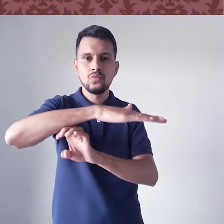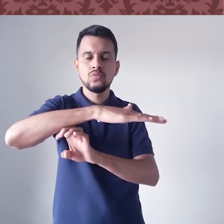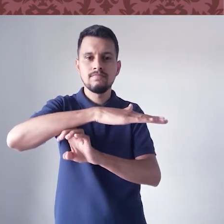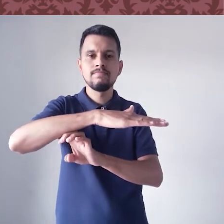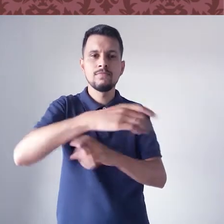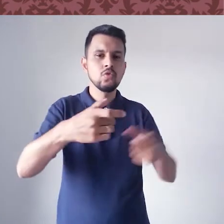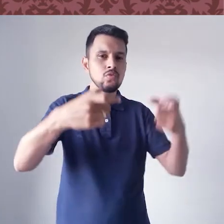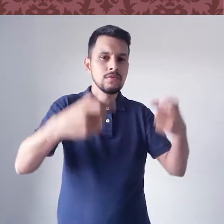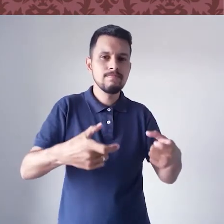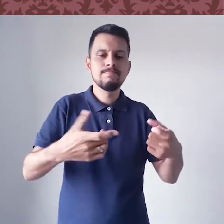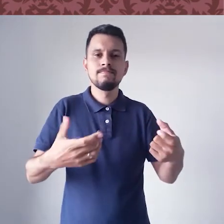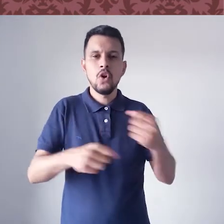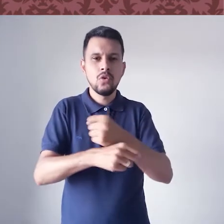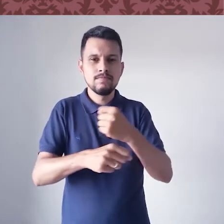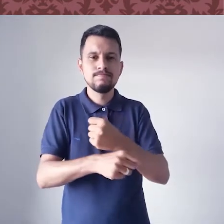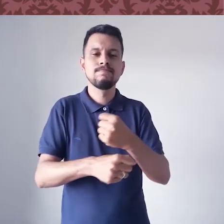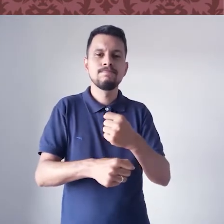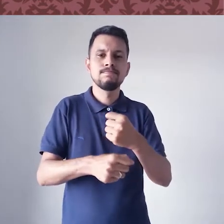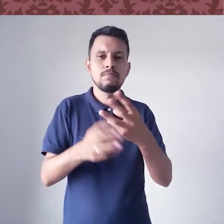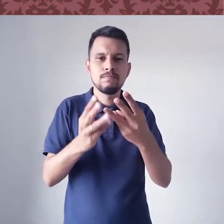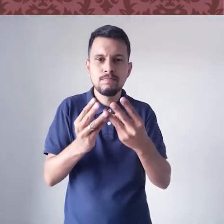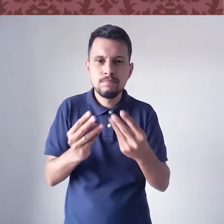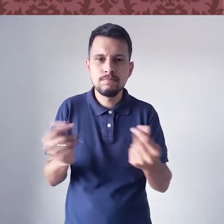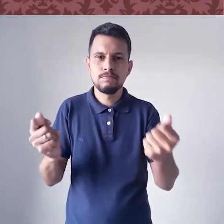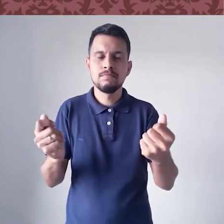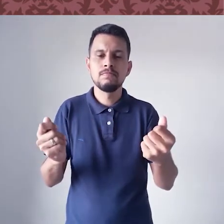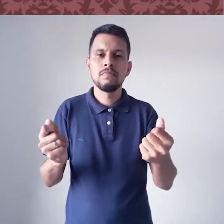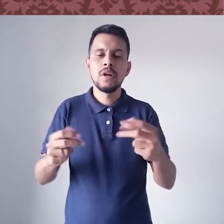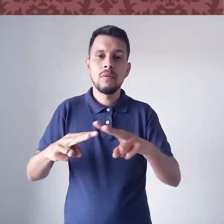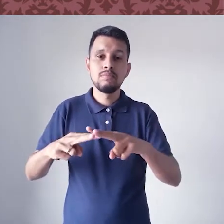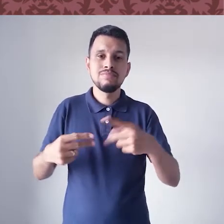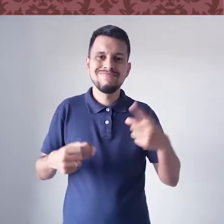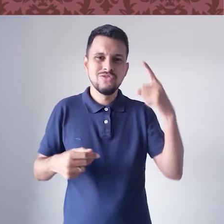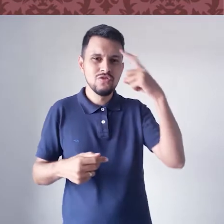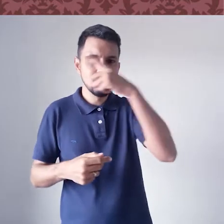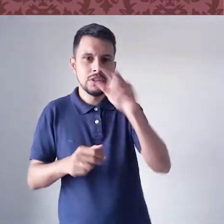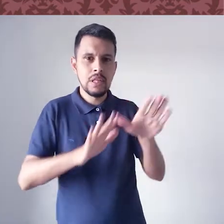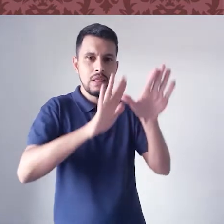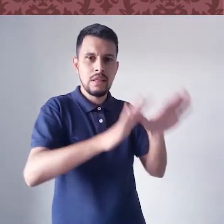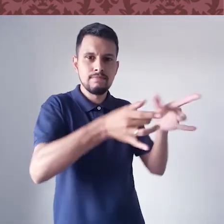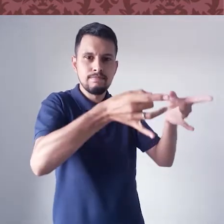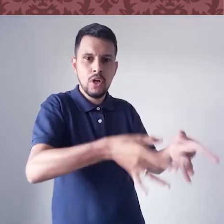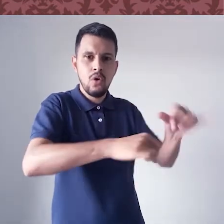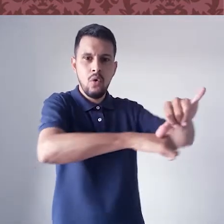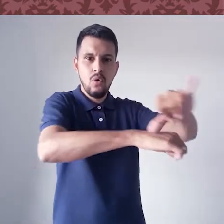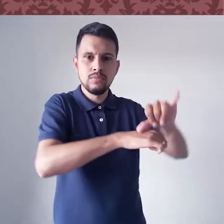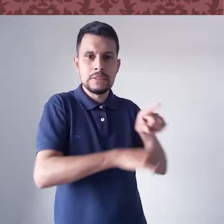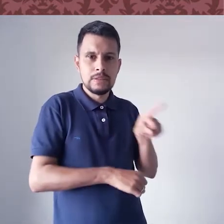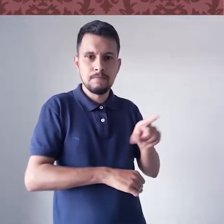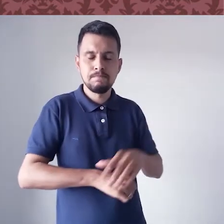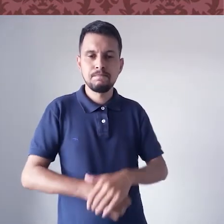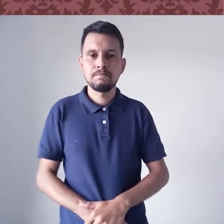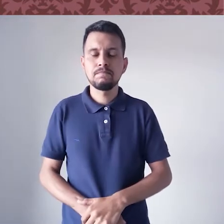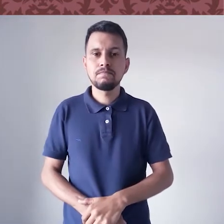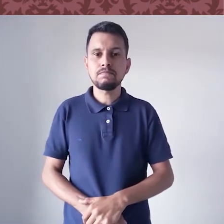físicos, em termos de infraestrutura e tudo mais, que fica difícil a gente manter as coleções